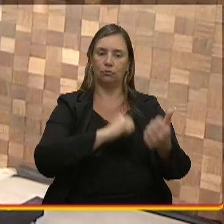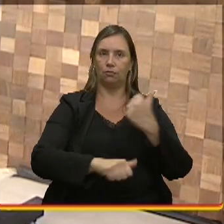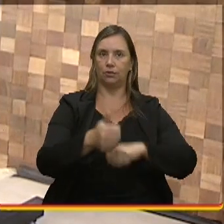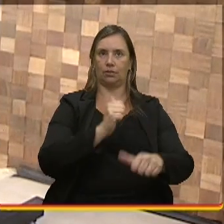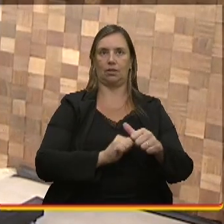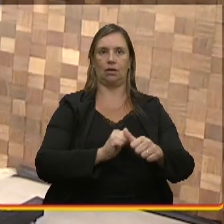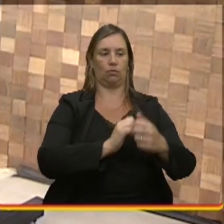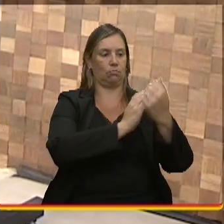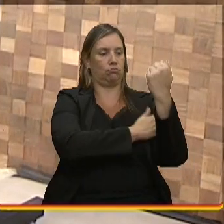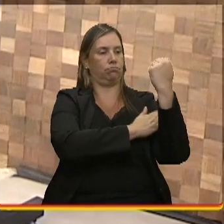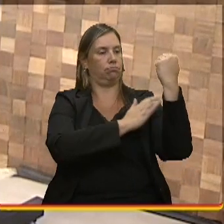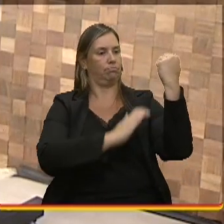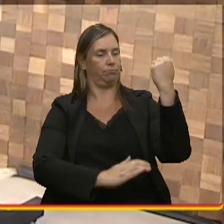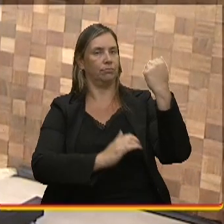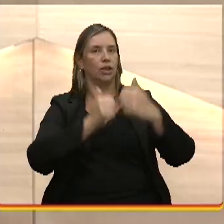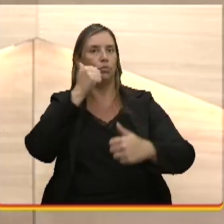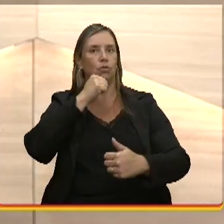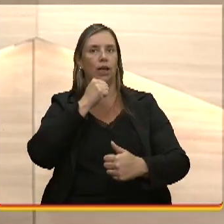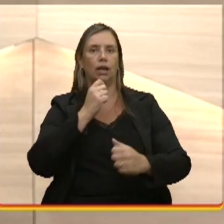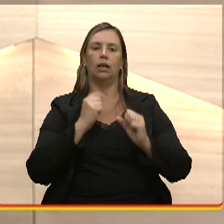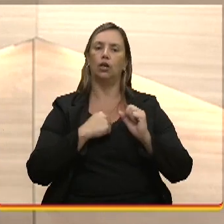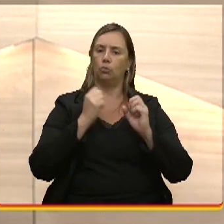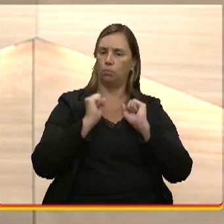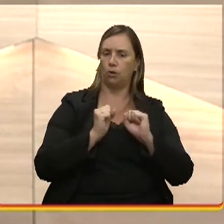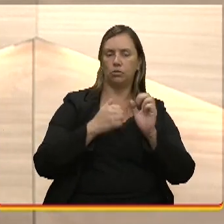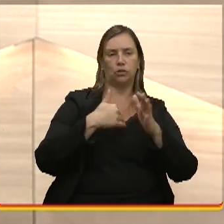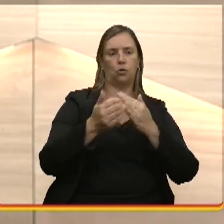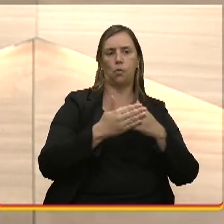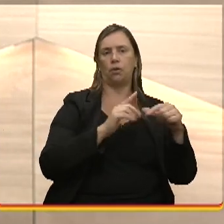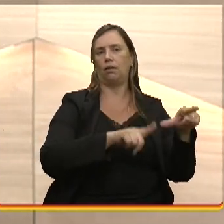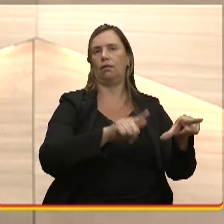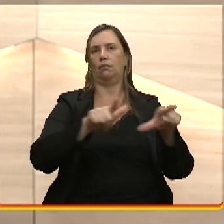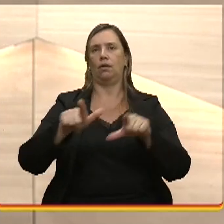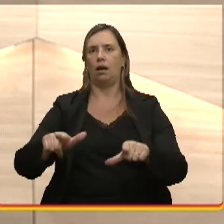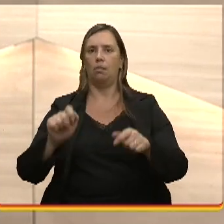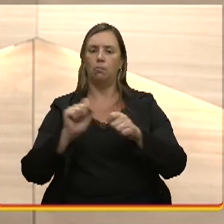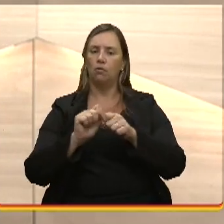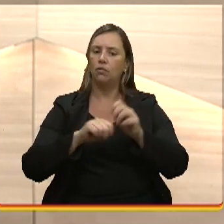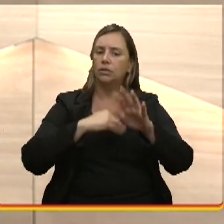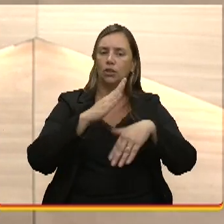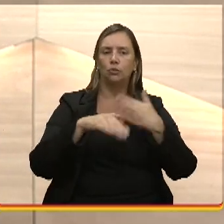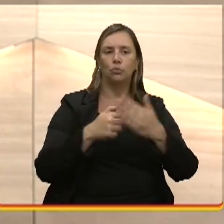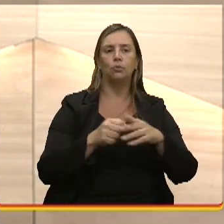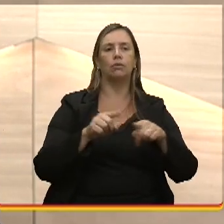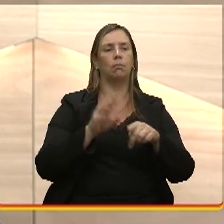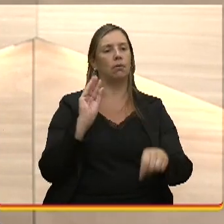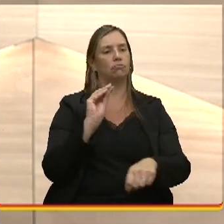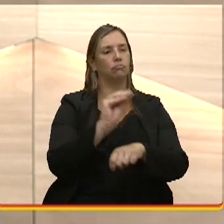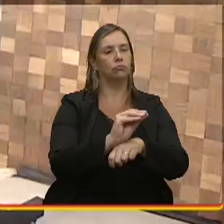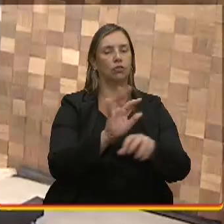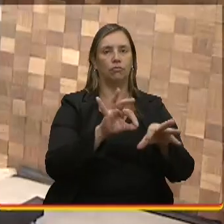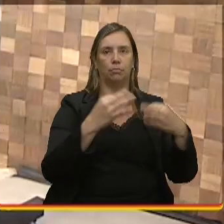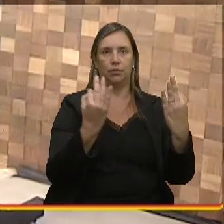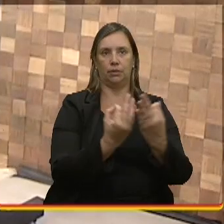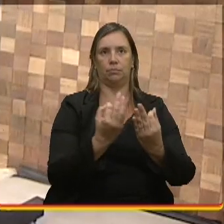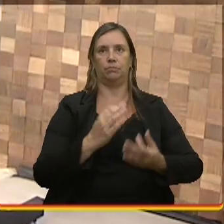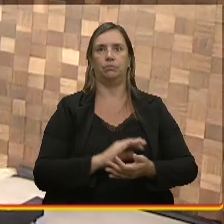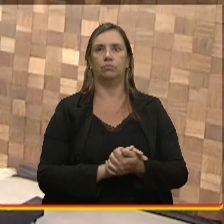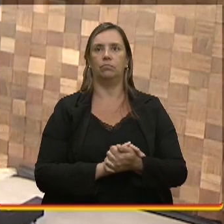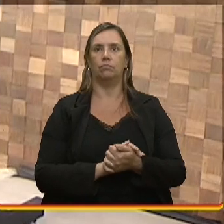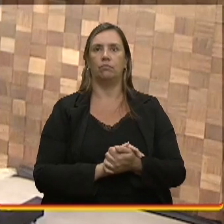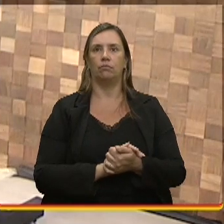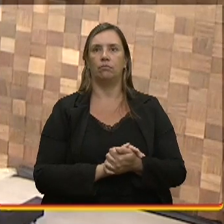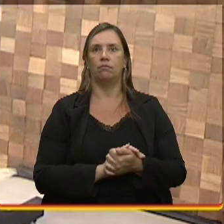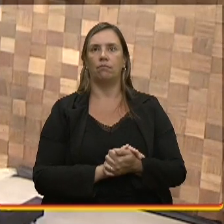daquilo. sou uma mulher, eu posso estar onde eu quero, eu posso fazer o que eu quiser e posso sustentar a minha família. E falar em